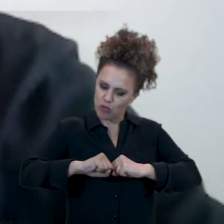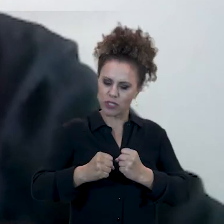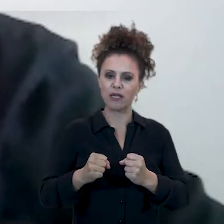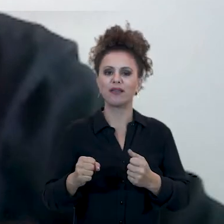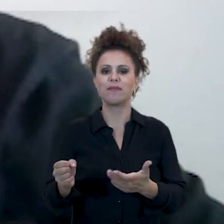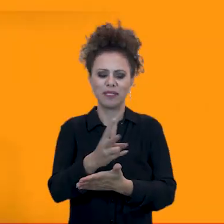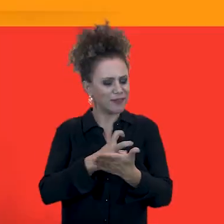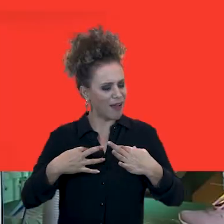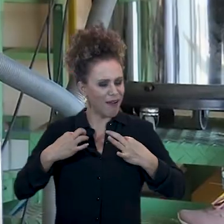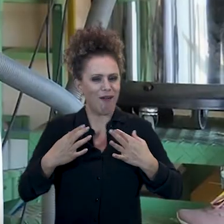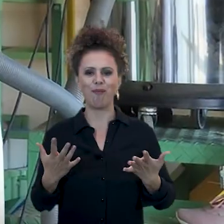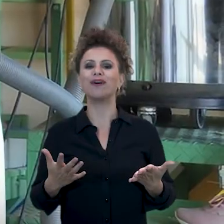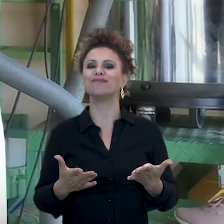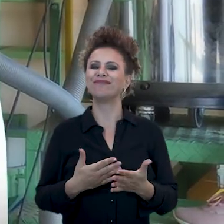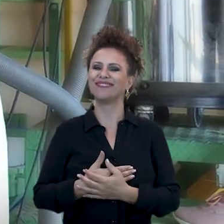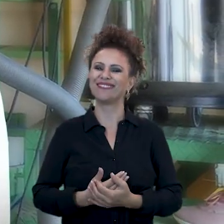E para a vida, né?